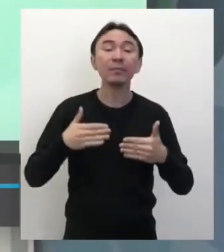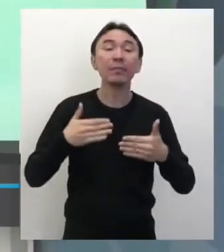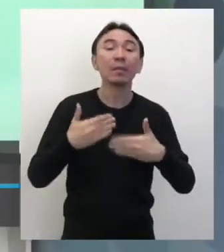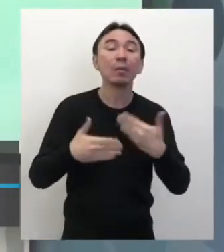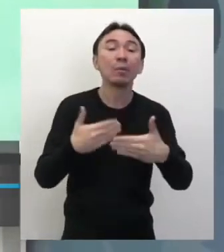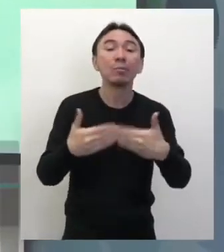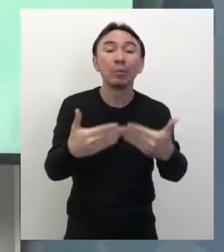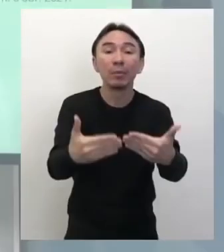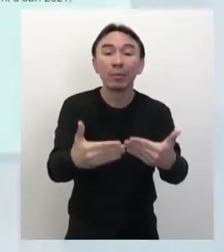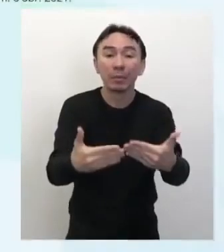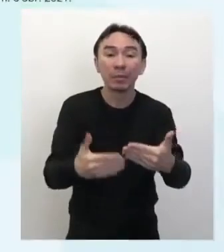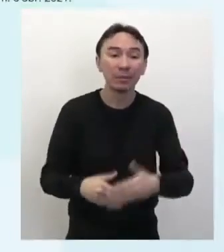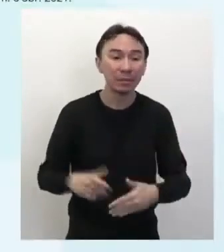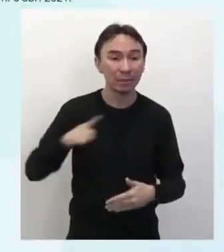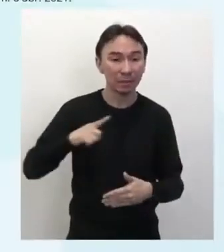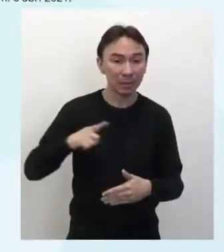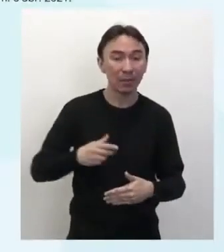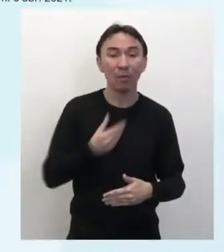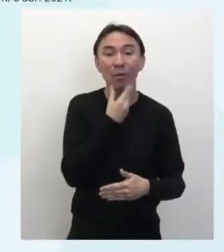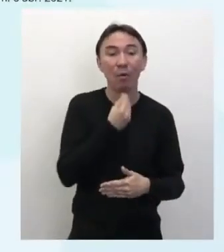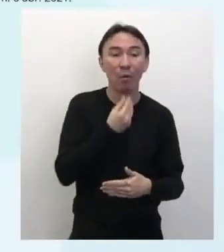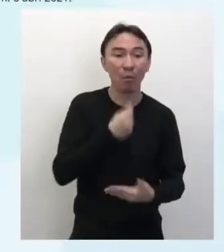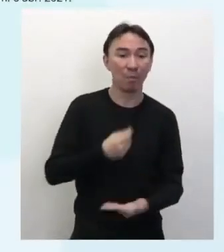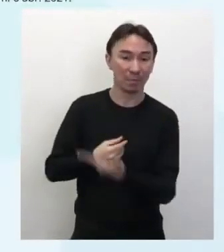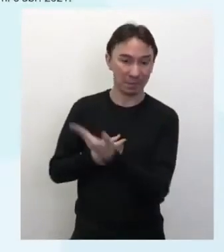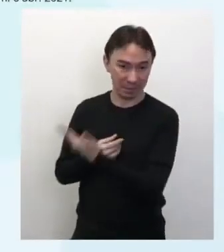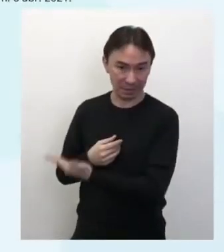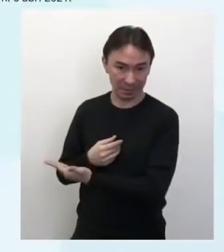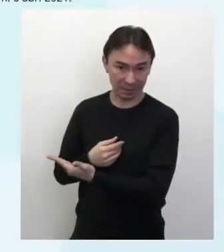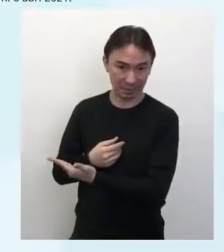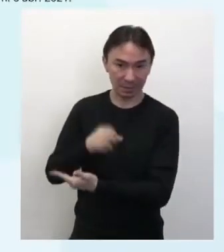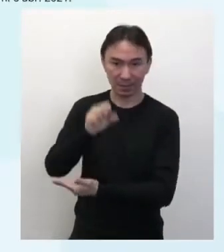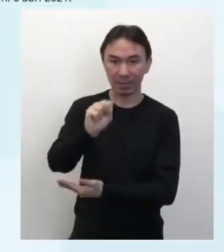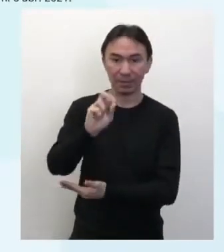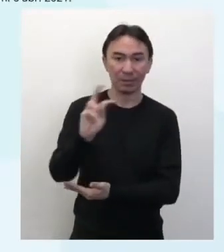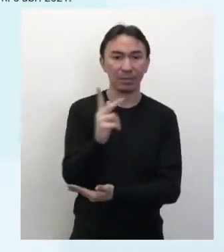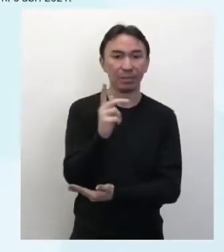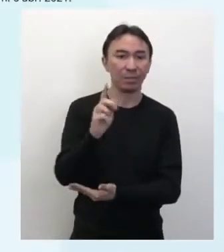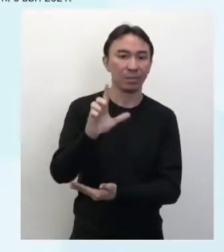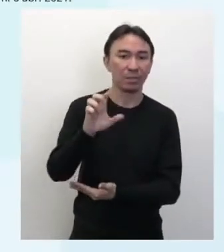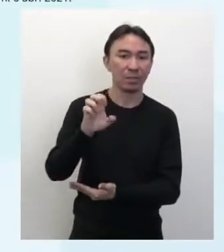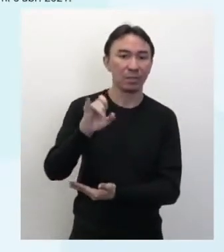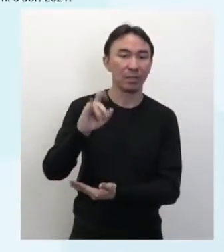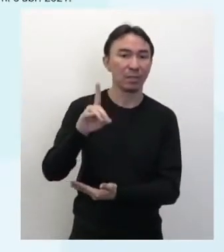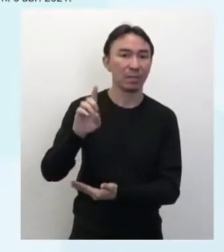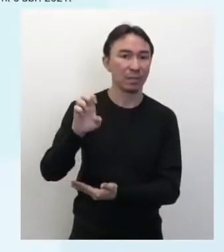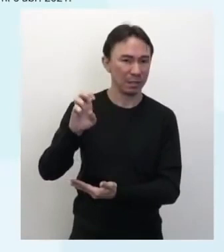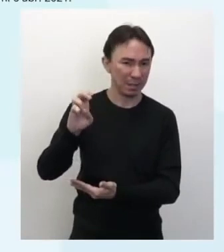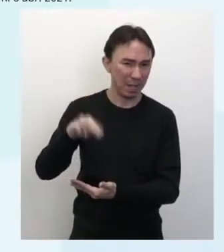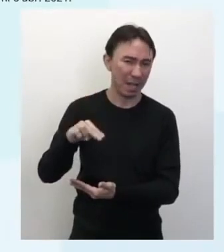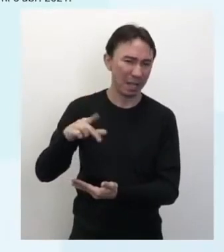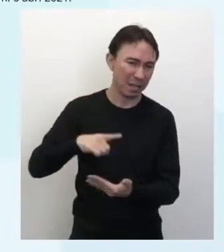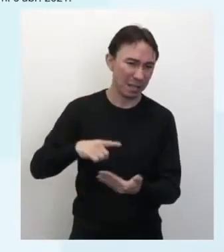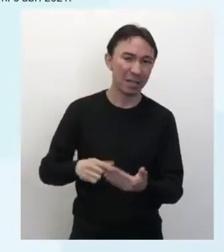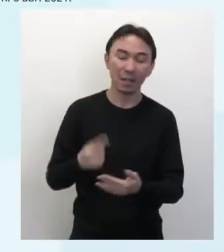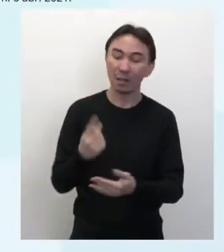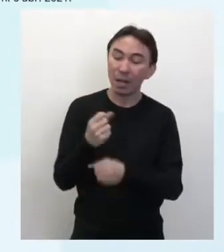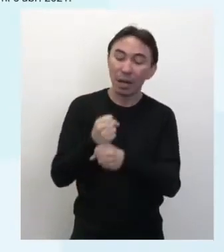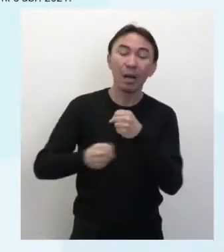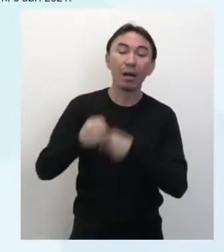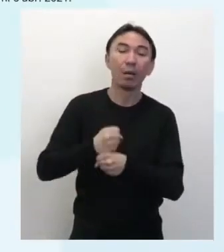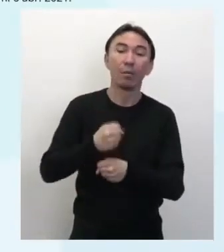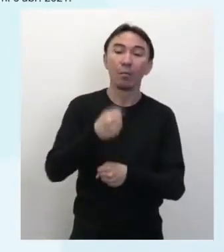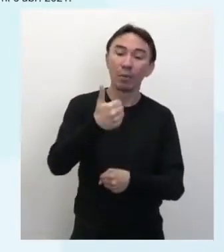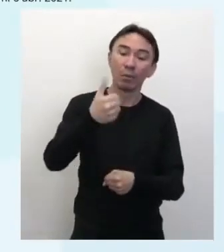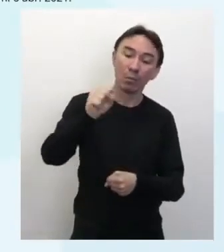apareceu esse cara aí, ó, o Schleiden, tá bom? E aí, ó, em 1804, já ele observou que